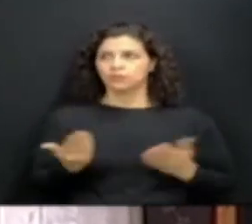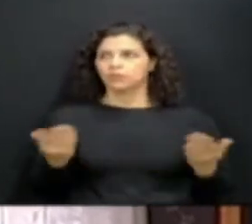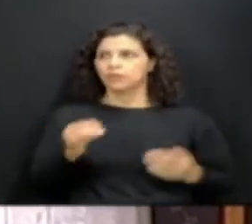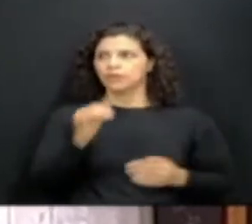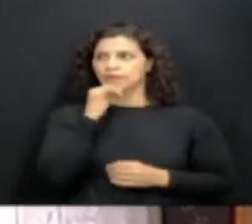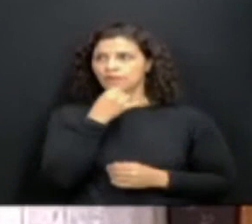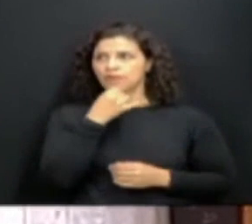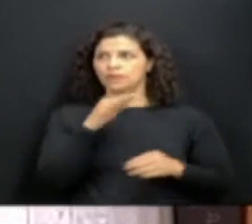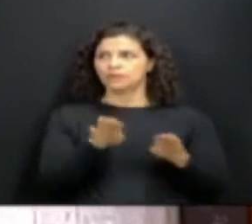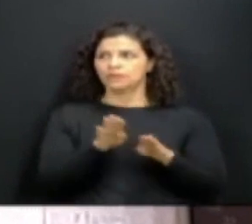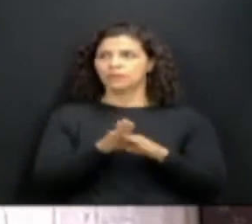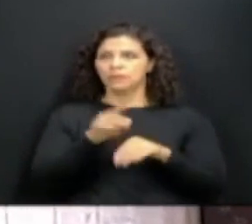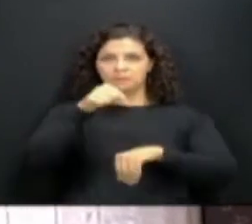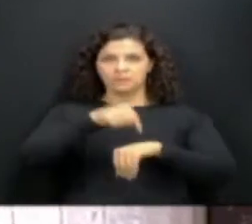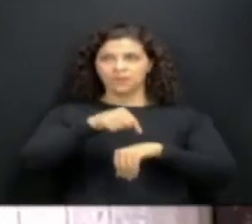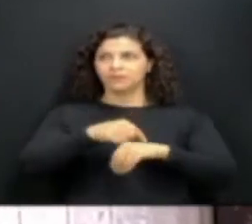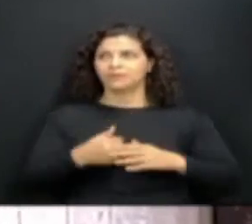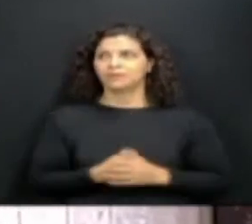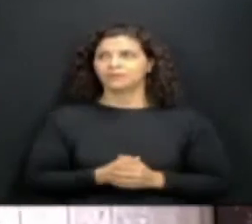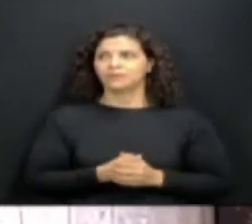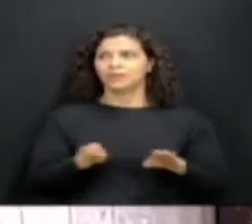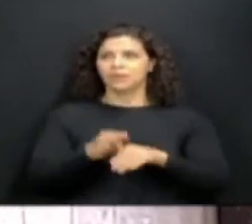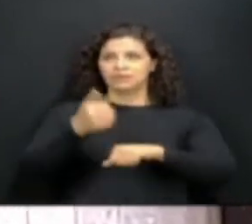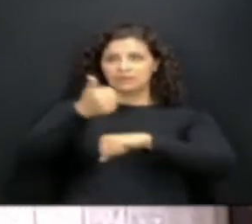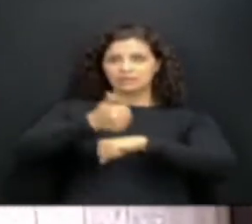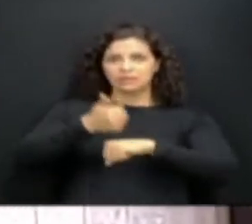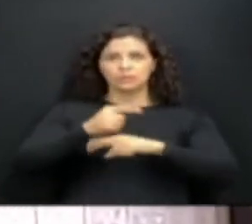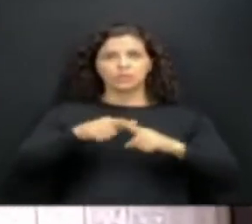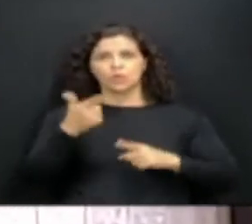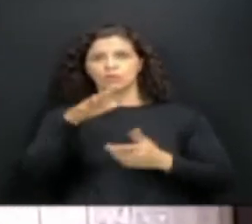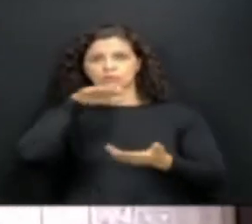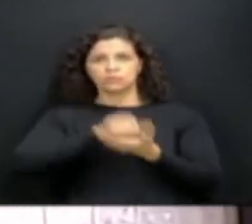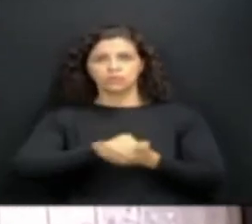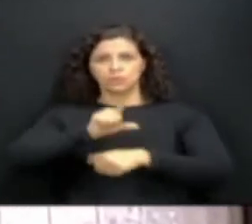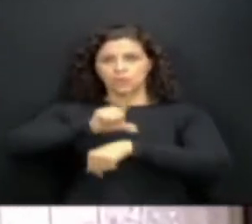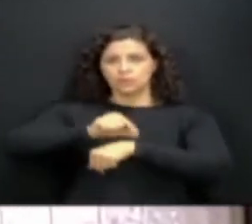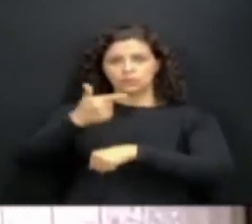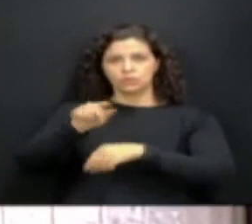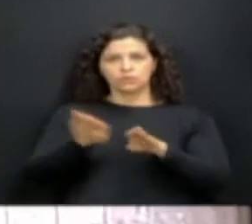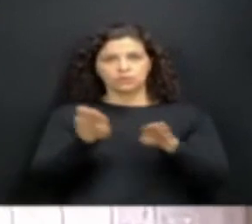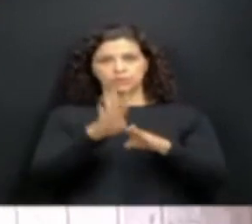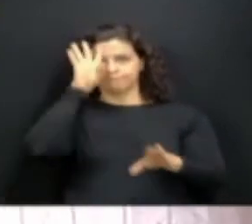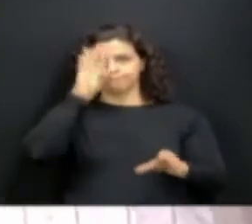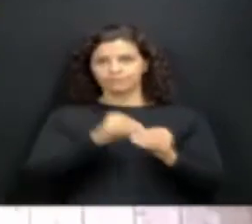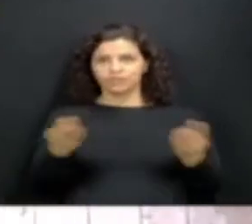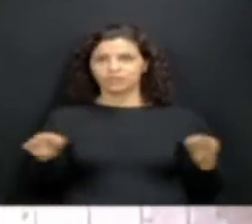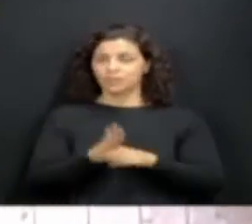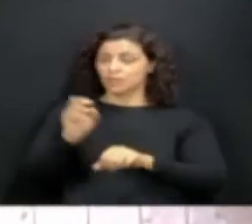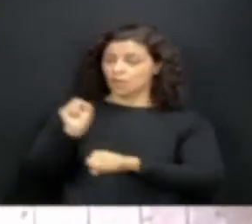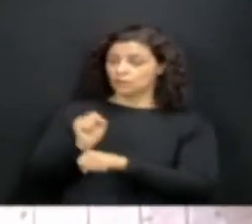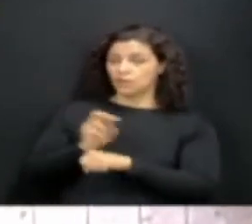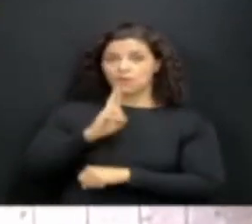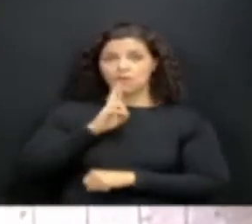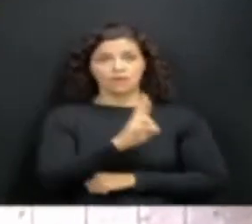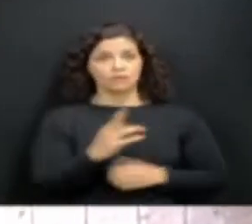infelizmente tive que pegar o tempo das lideranças por não haver mais inscrição no pequeno expediente. Serei breve, então, e aguardo uma